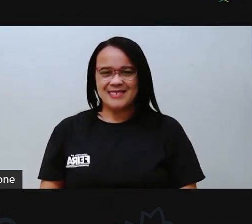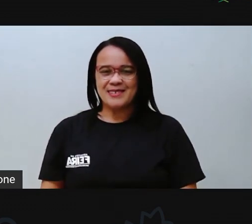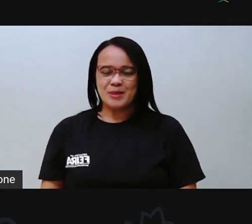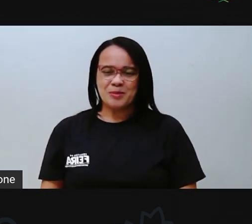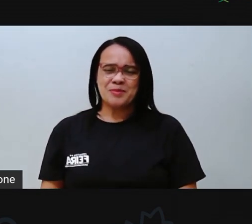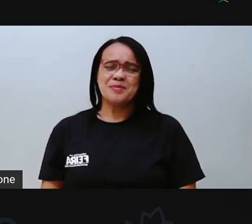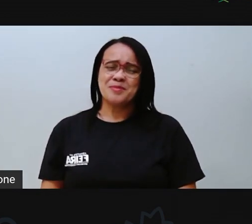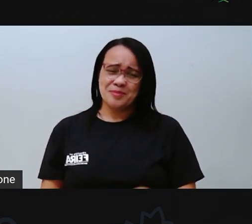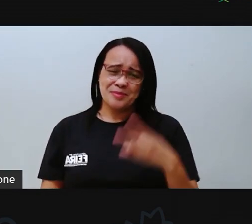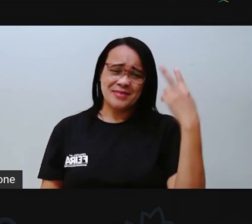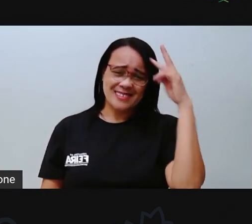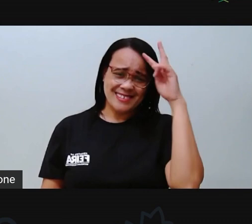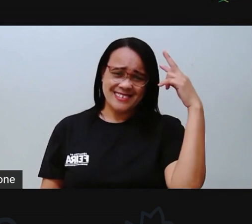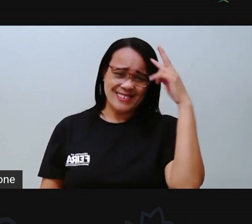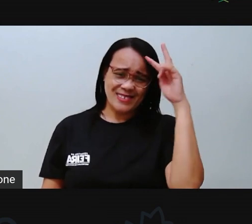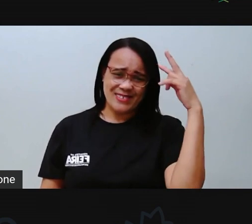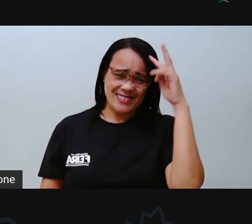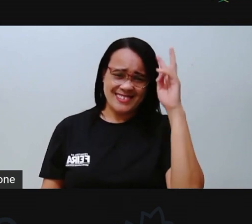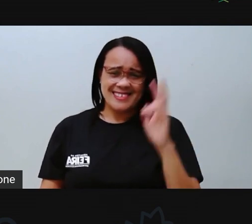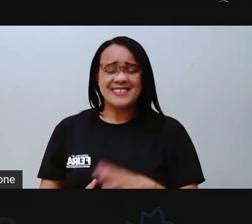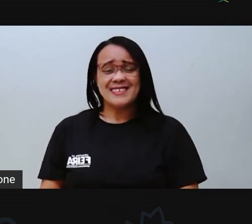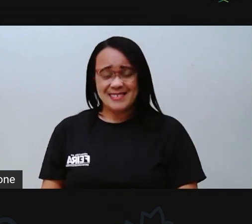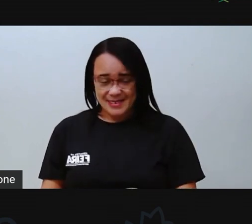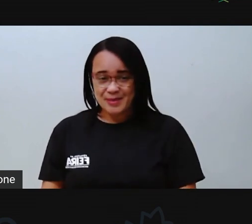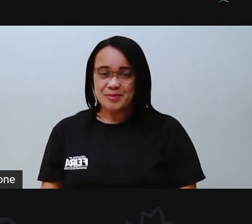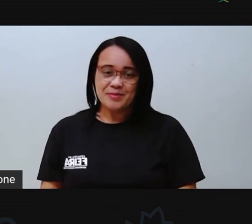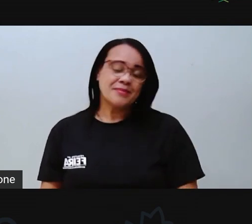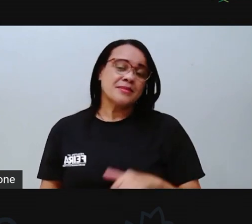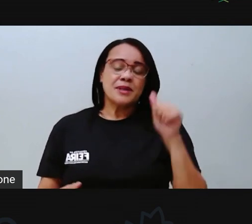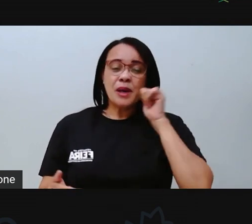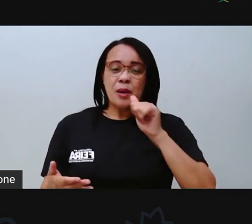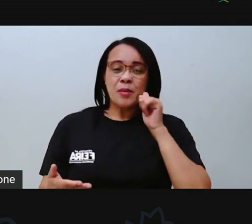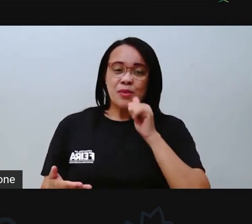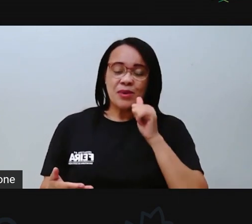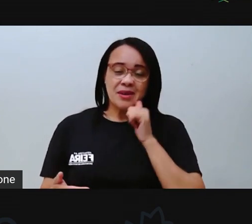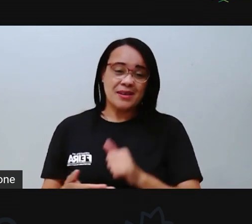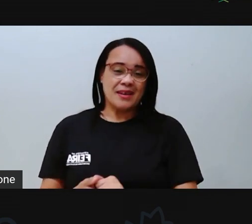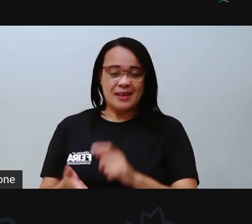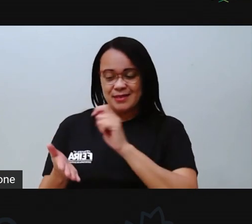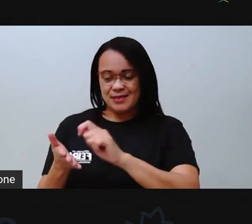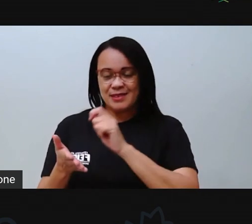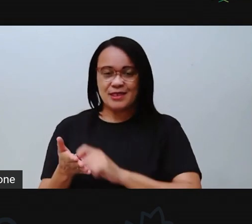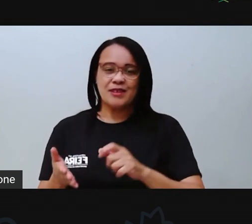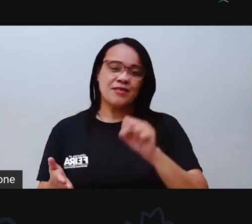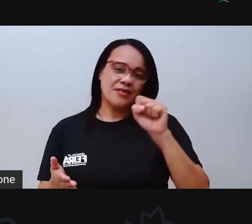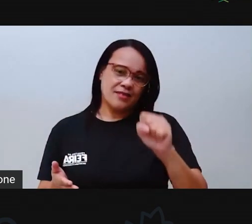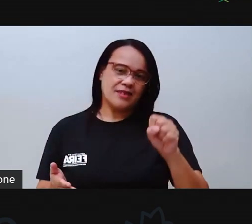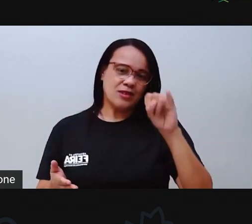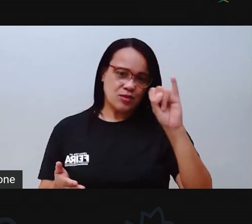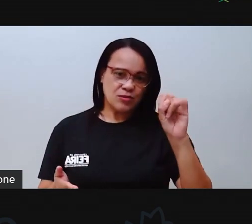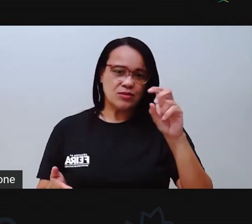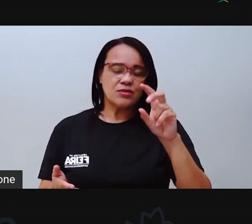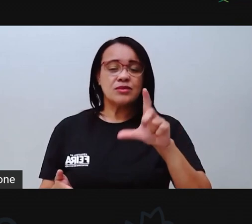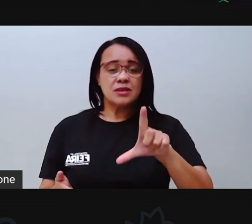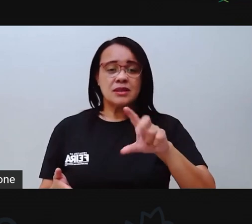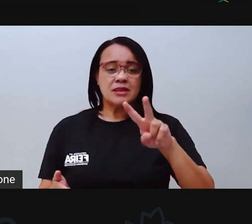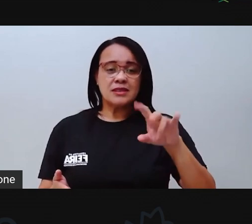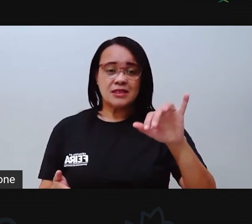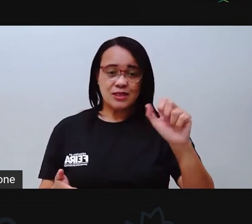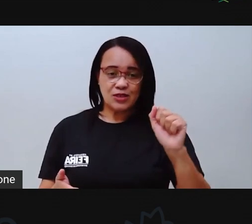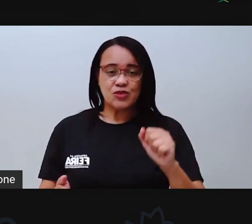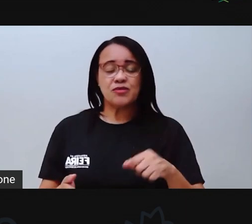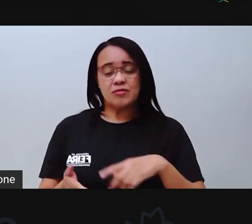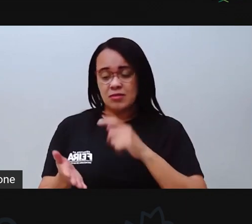vocês que Silvia Hortoff, ela faz histórias muito engraçadas pra criança. A Pro ama as